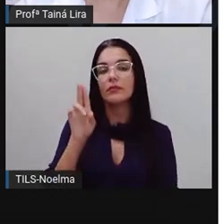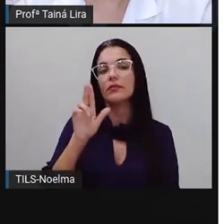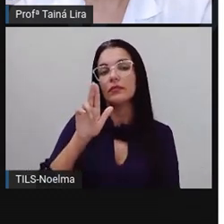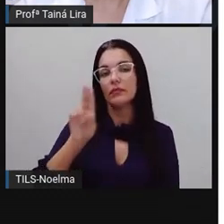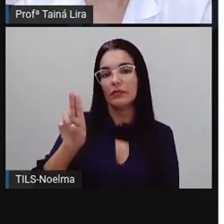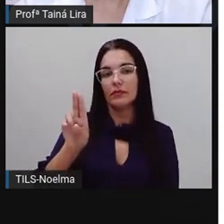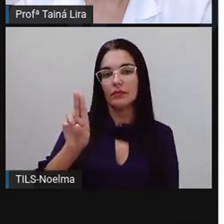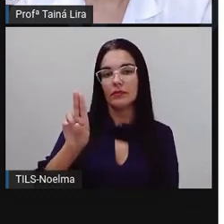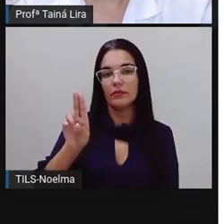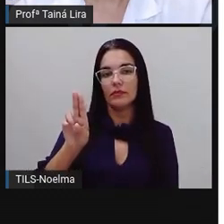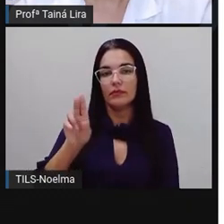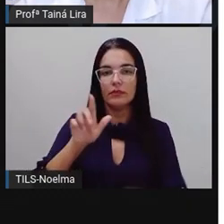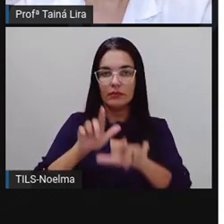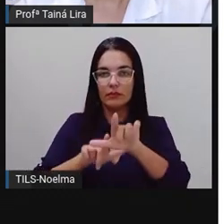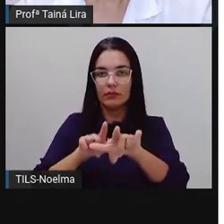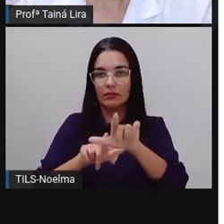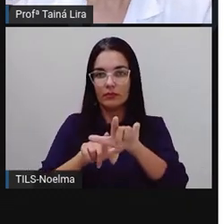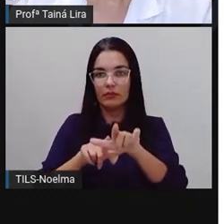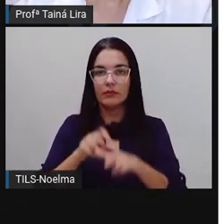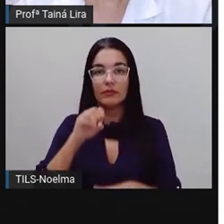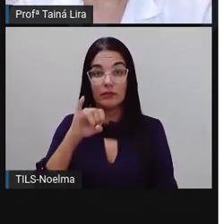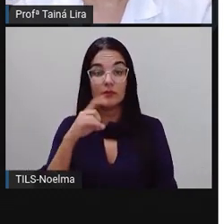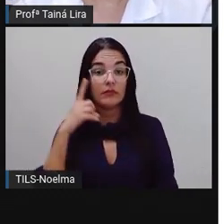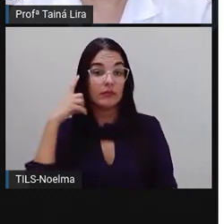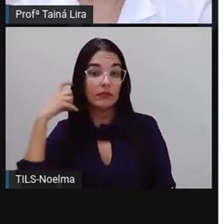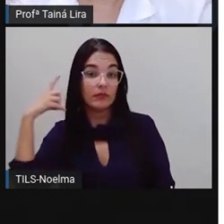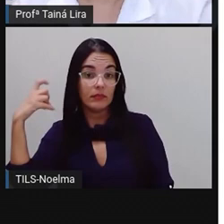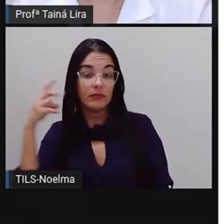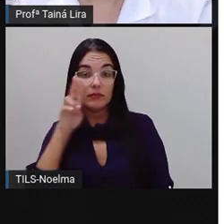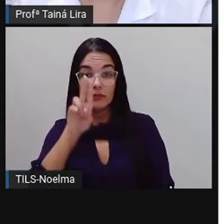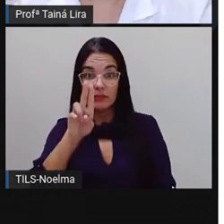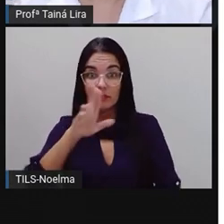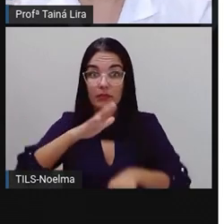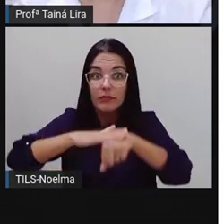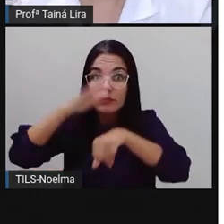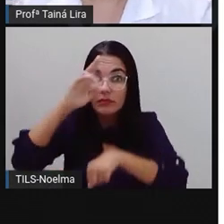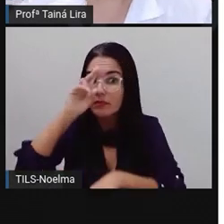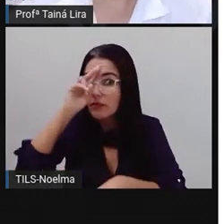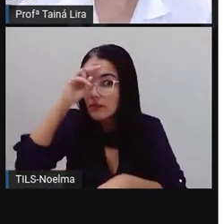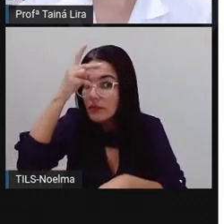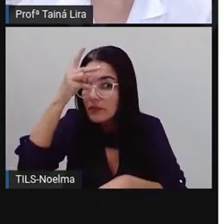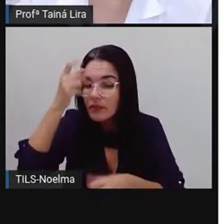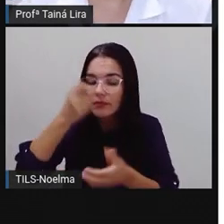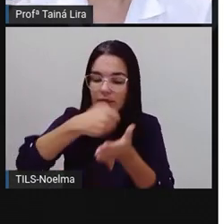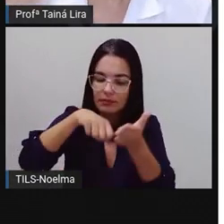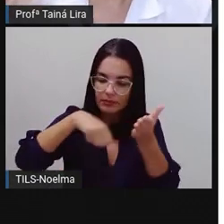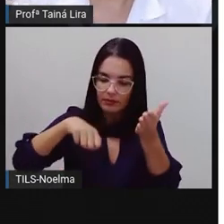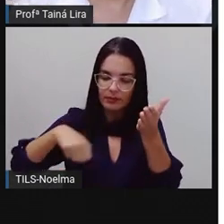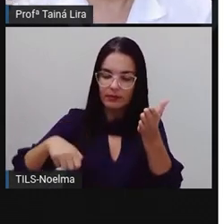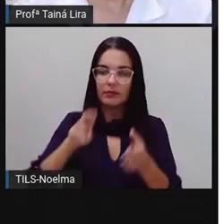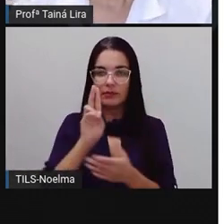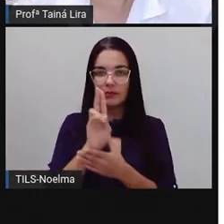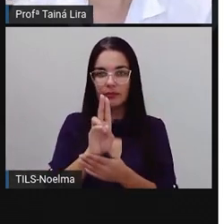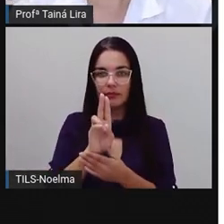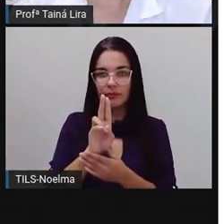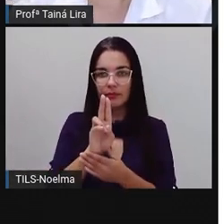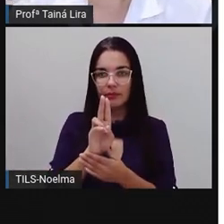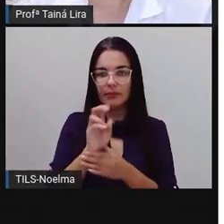letra U, tá? Se o som do U for forte, escrevemos com a letra U.